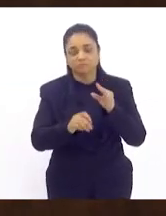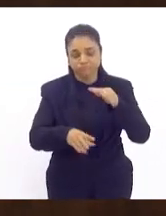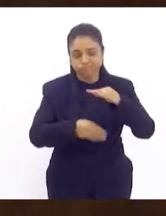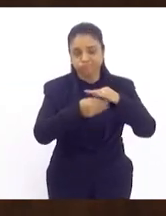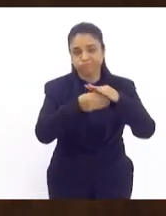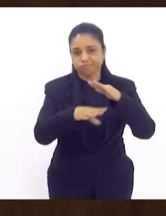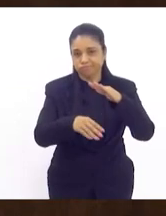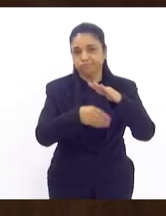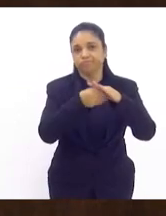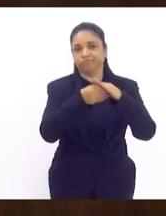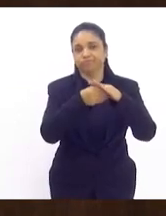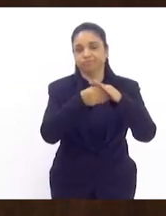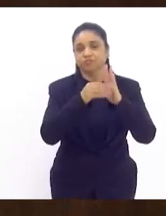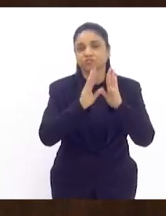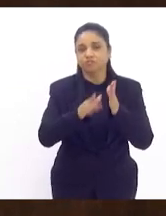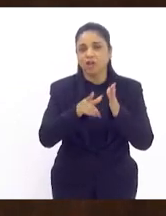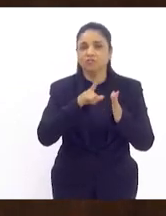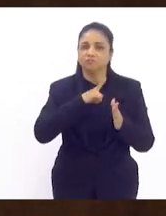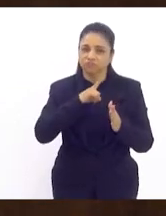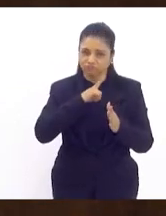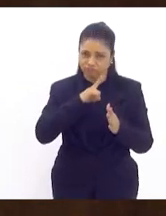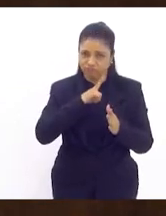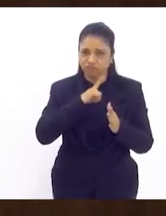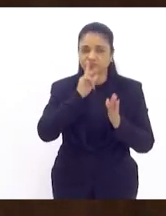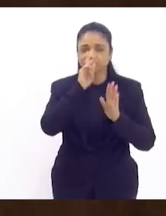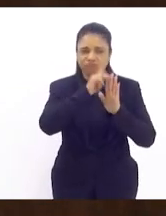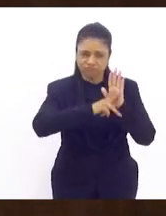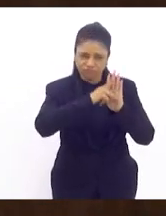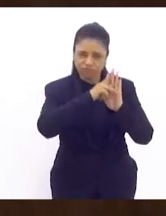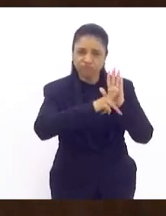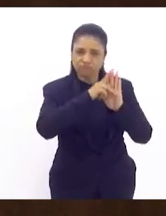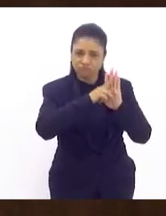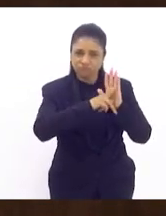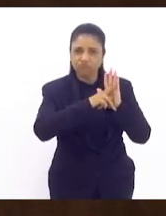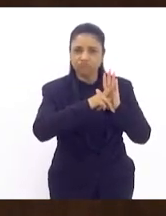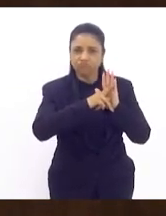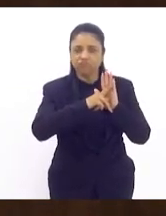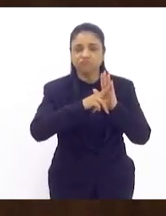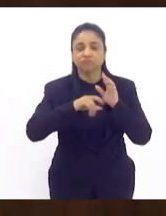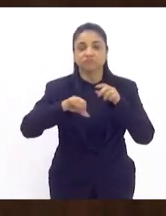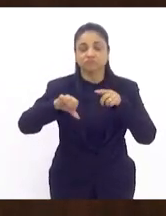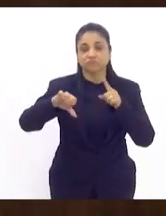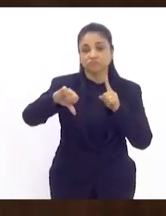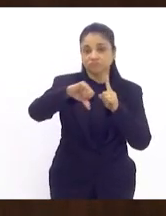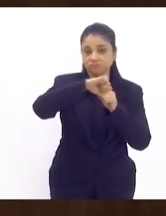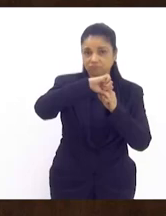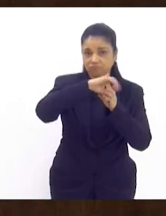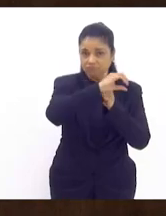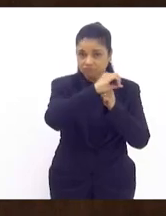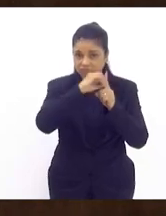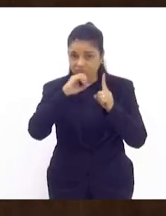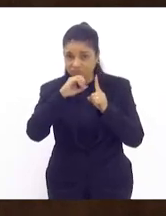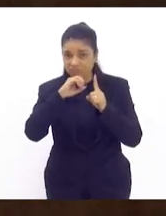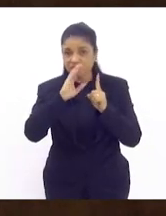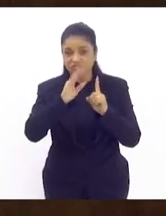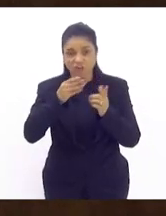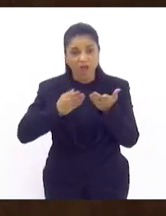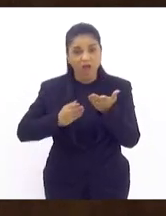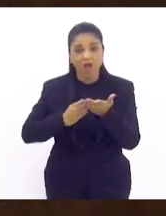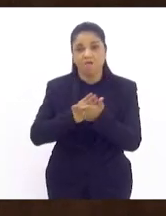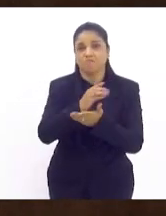Porque já existiram outros projetos de anistia que foram aprovados aqui nessa casa